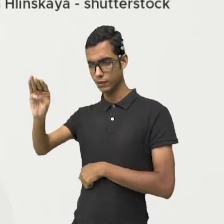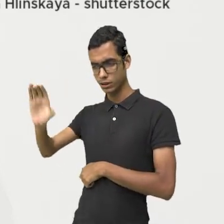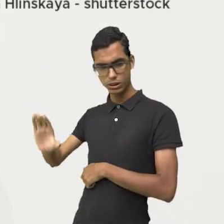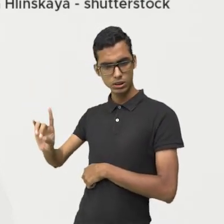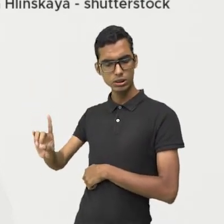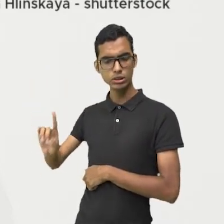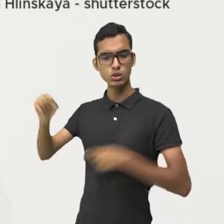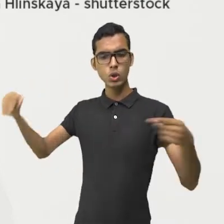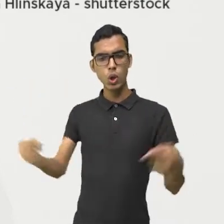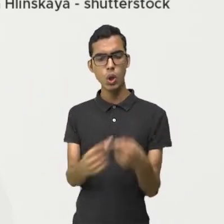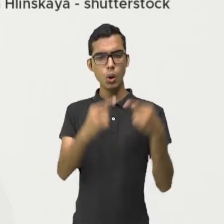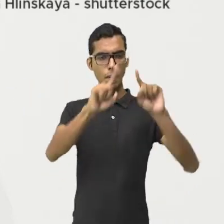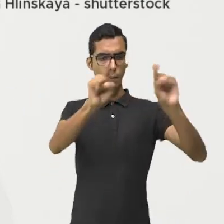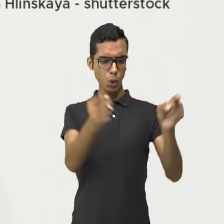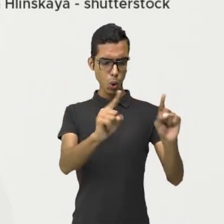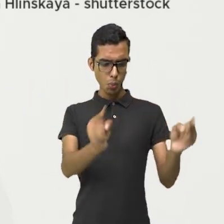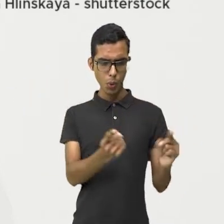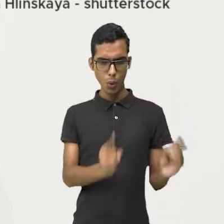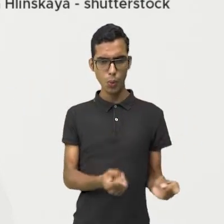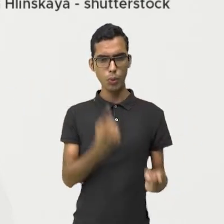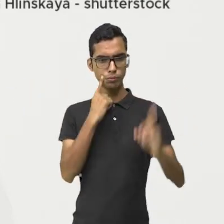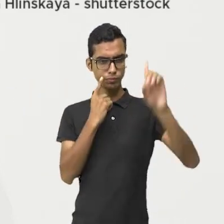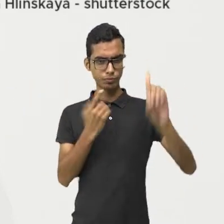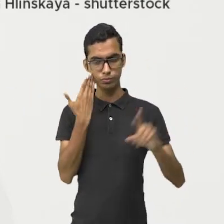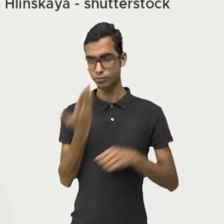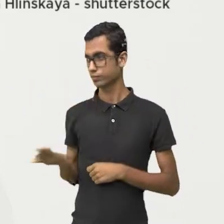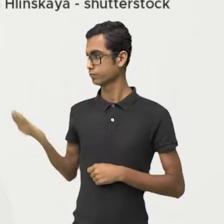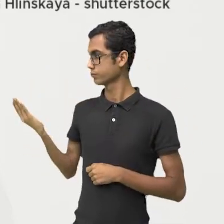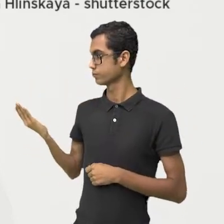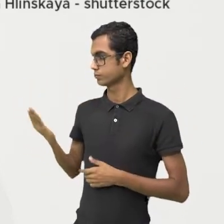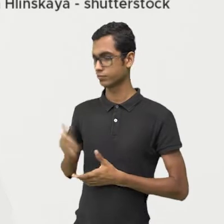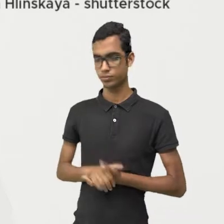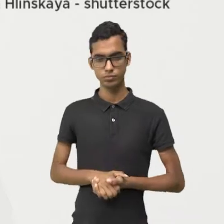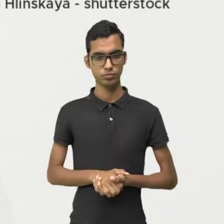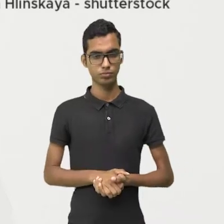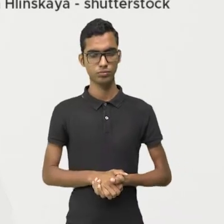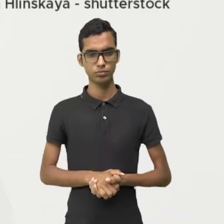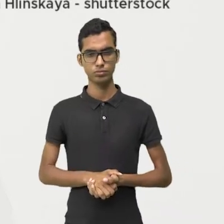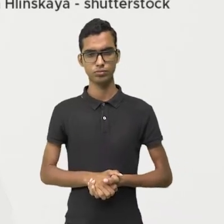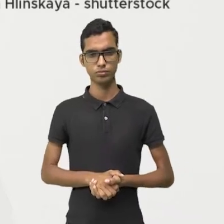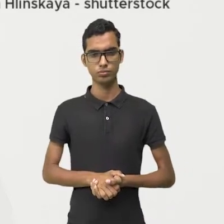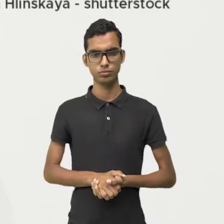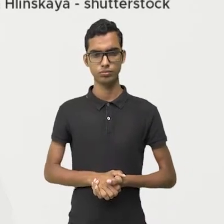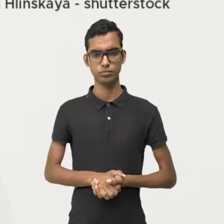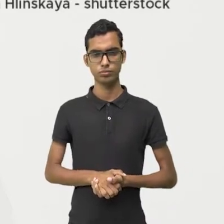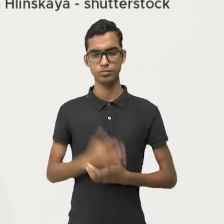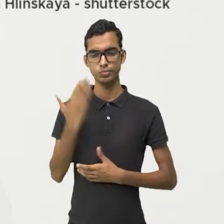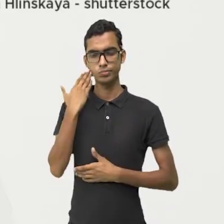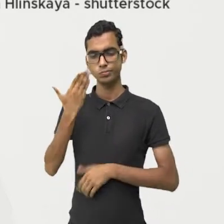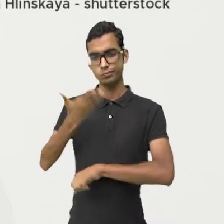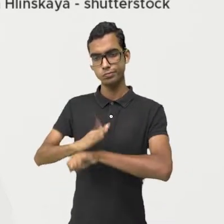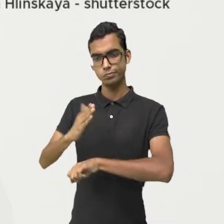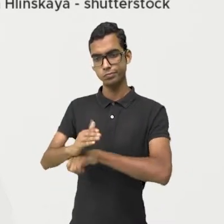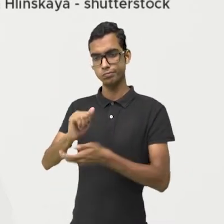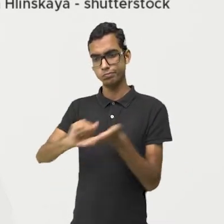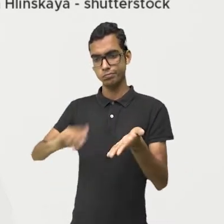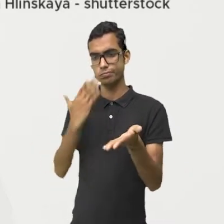da coluna que está à direita. Olha só, pessoal. Nesse exercício,